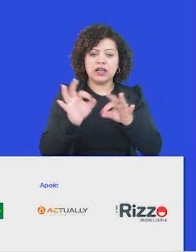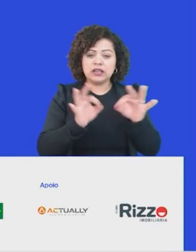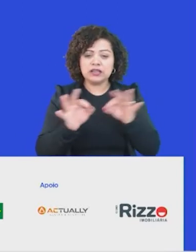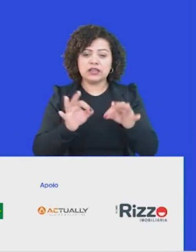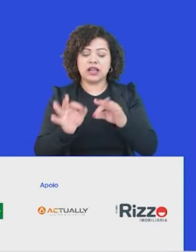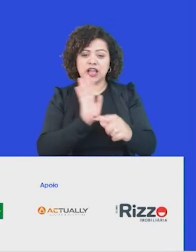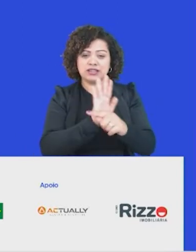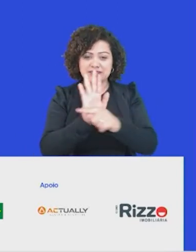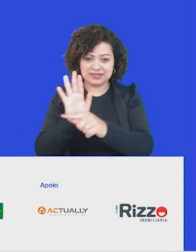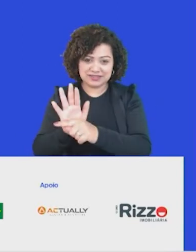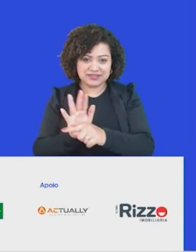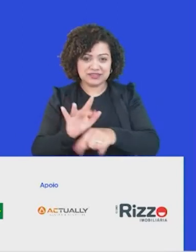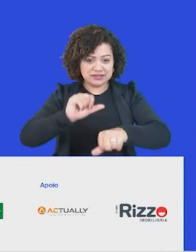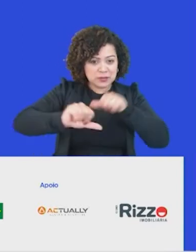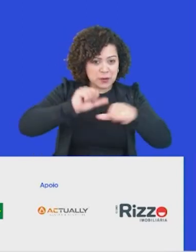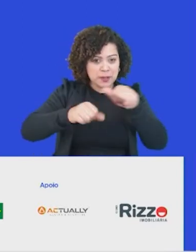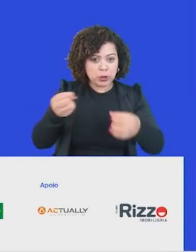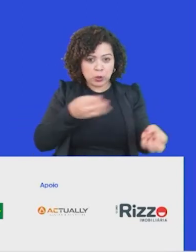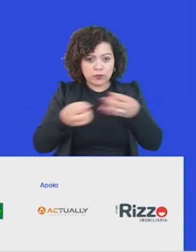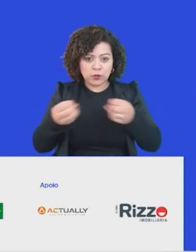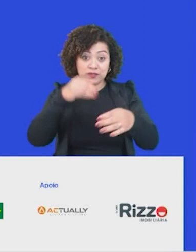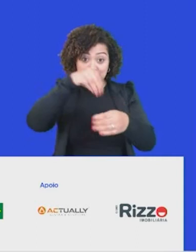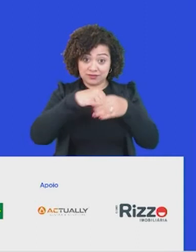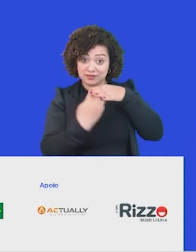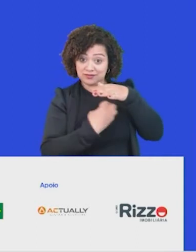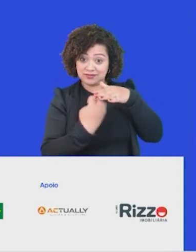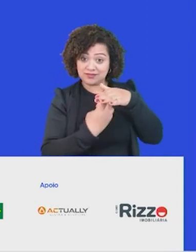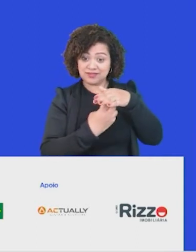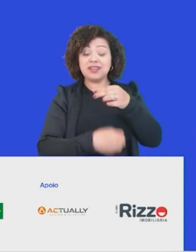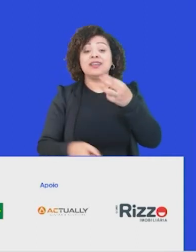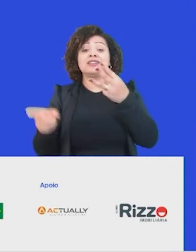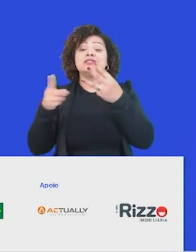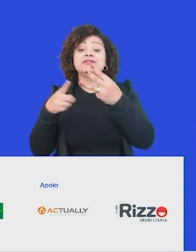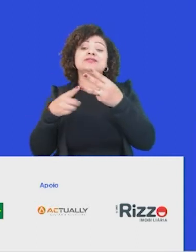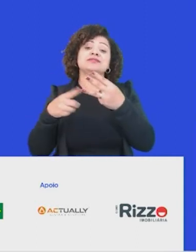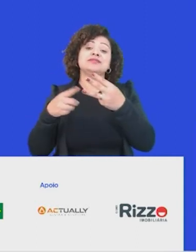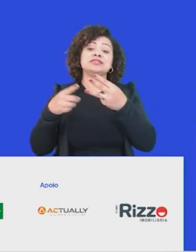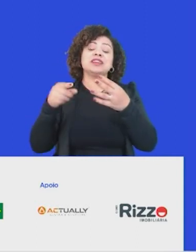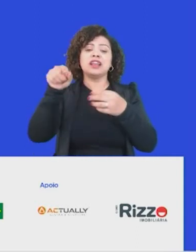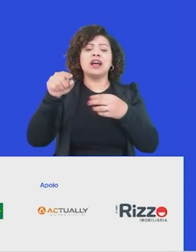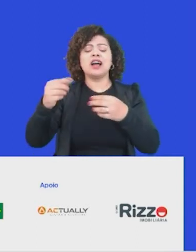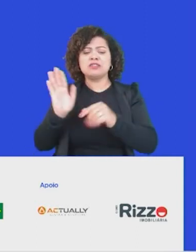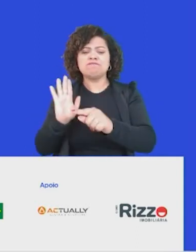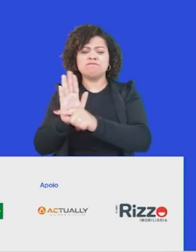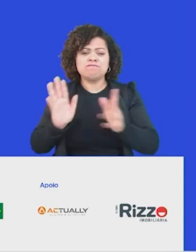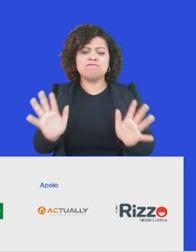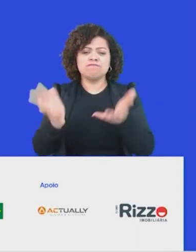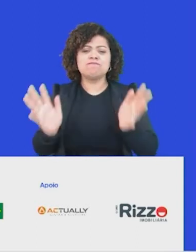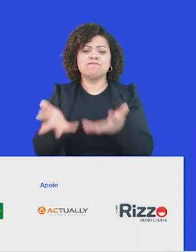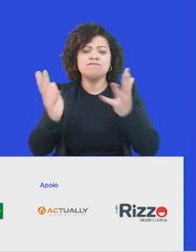criam e desenvolvem novos negócios na companhia e uma cultura da inovação que ela é estimulada, multiplicada e